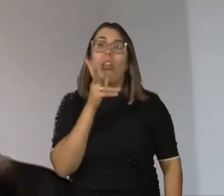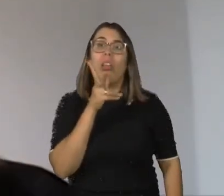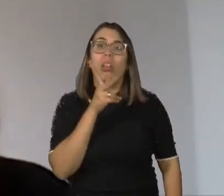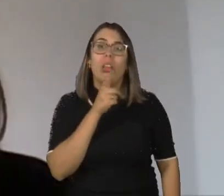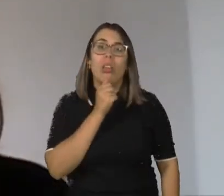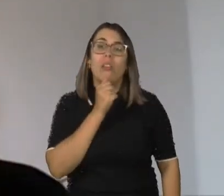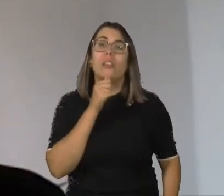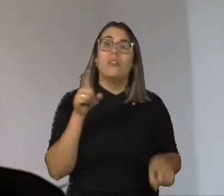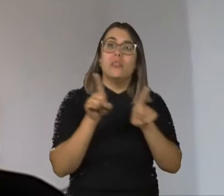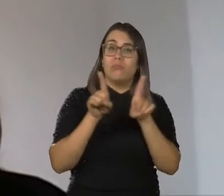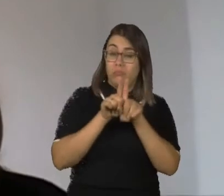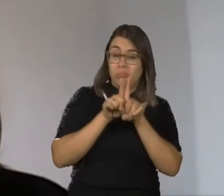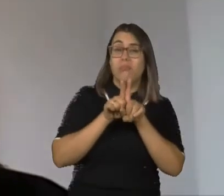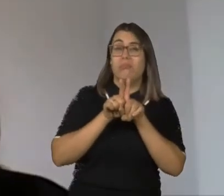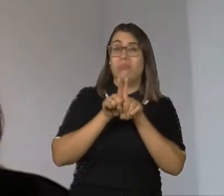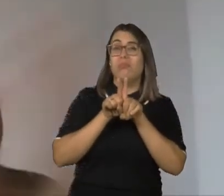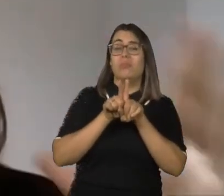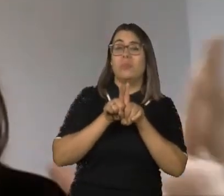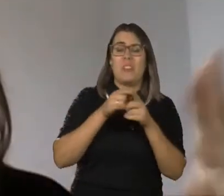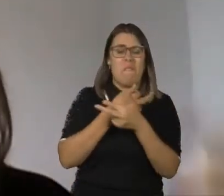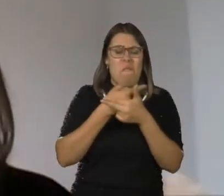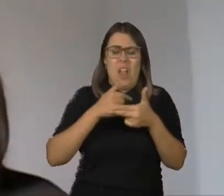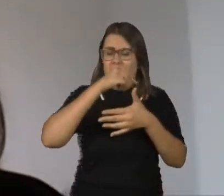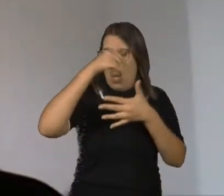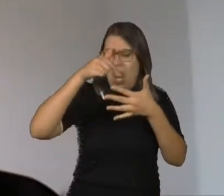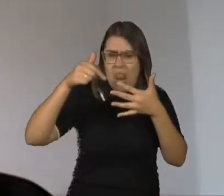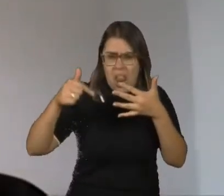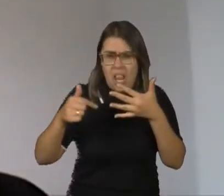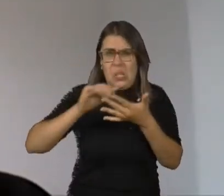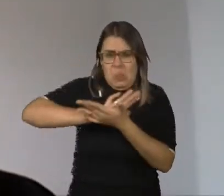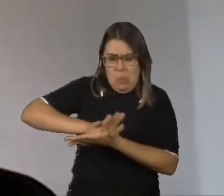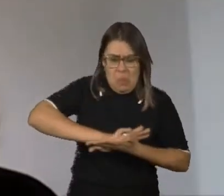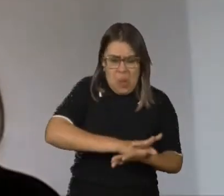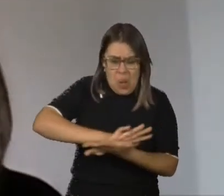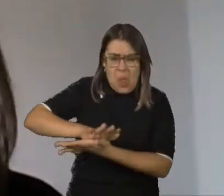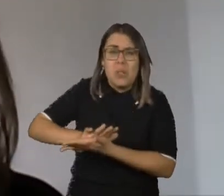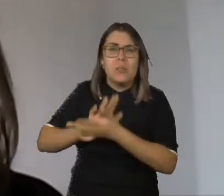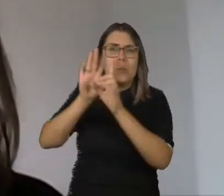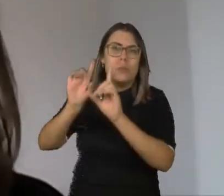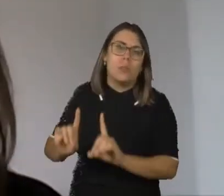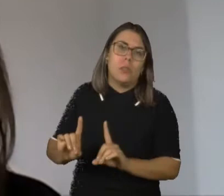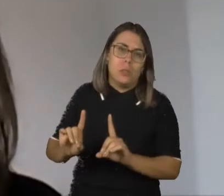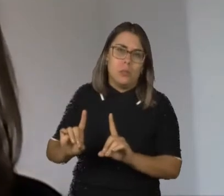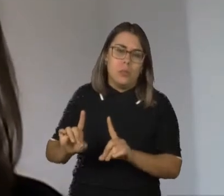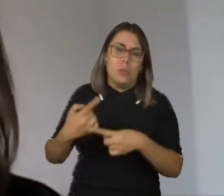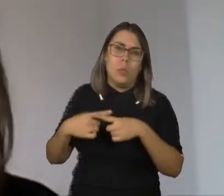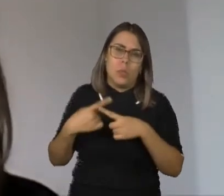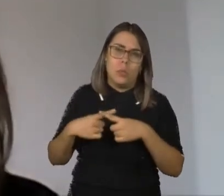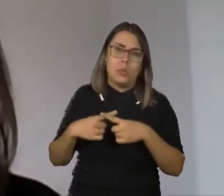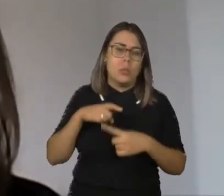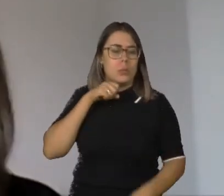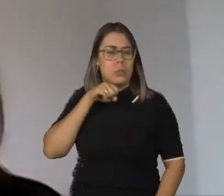necessidades educacionais especiais, etc. E aí, Buden nos diz assim, que se nós dobrássemos o número